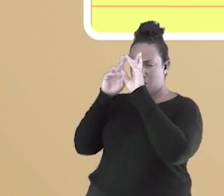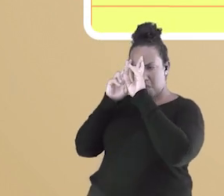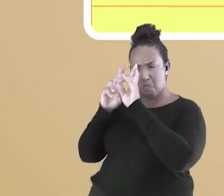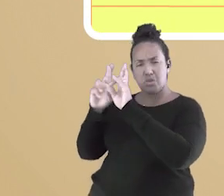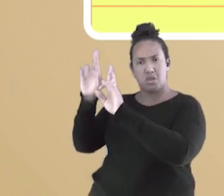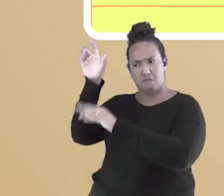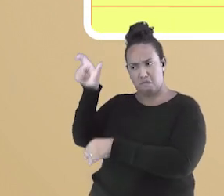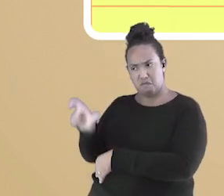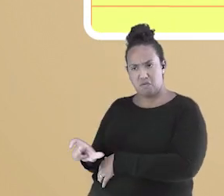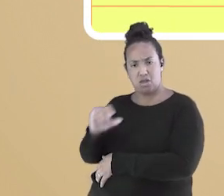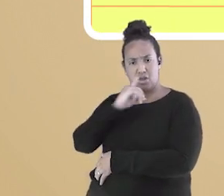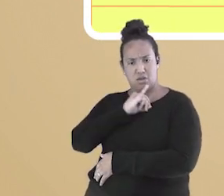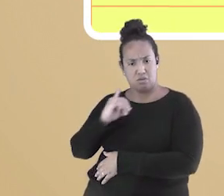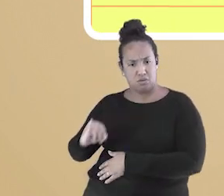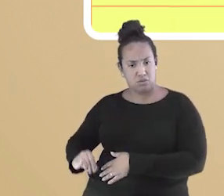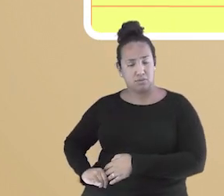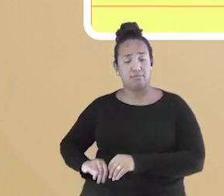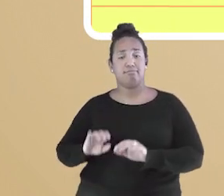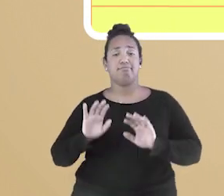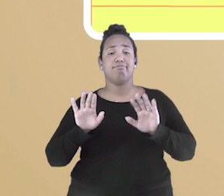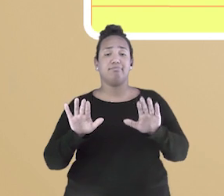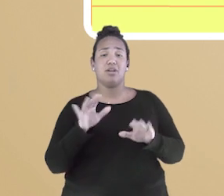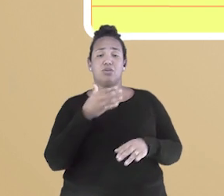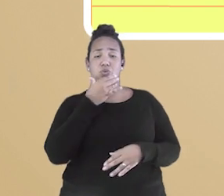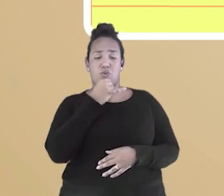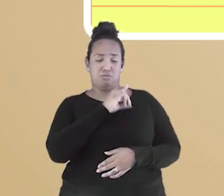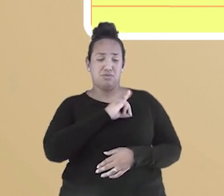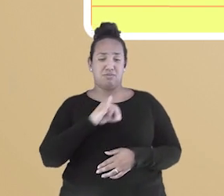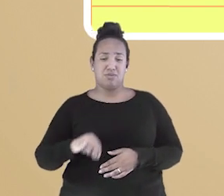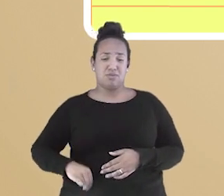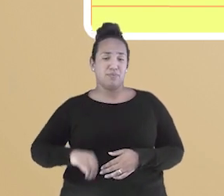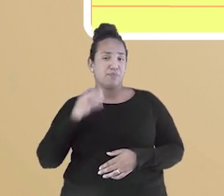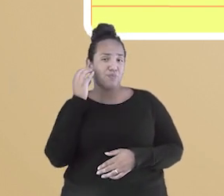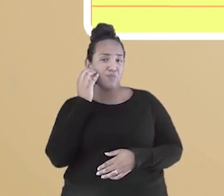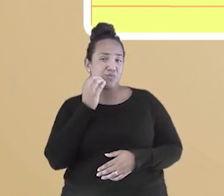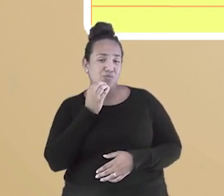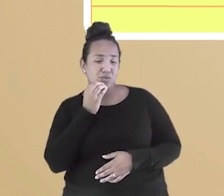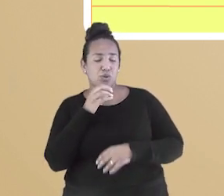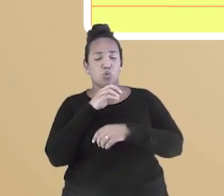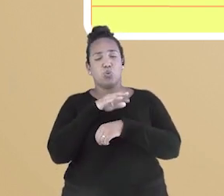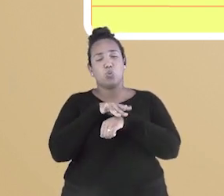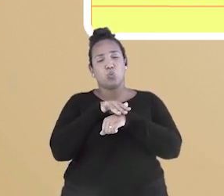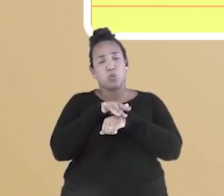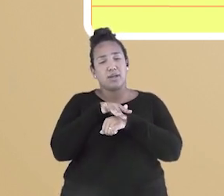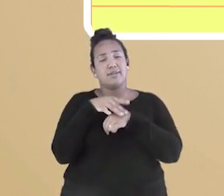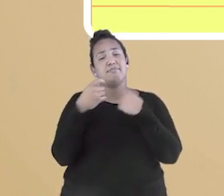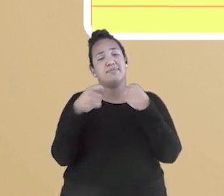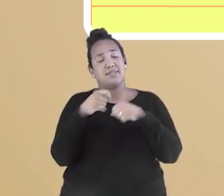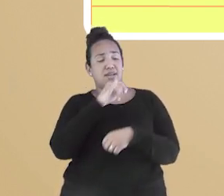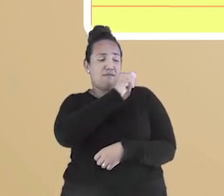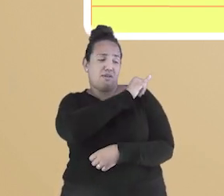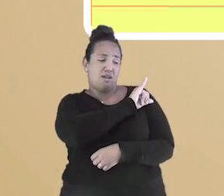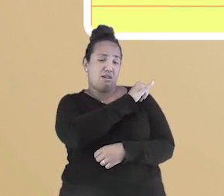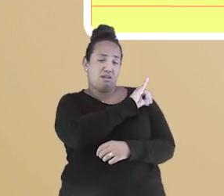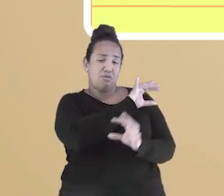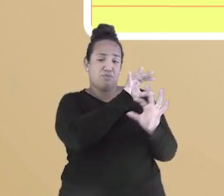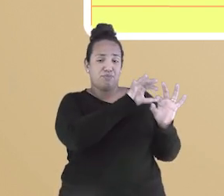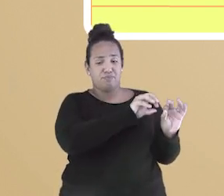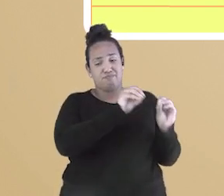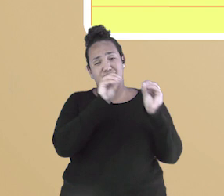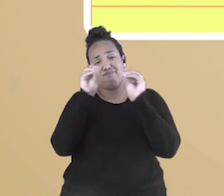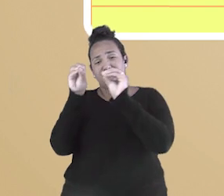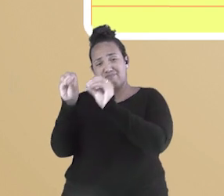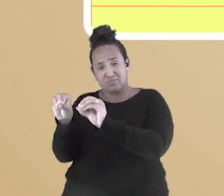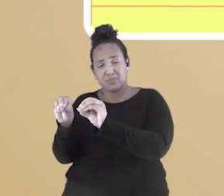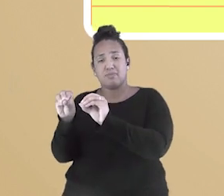muito doente, Dom Pedro precisava constantemente se ausentar do rio e ir para Petrópolis, que significa terra de Pedro, respirar os